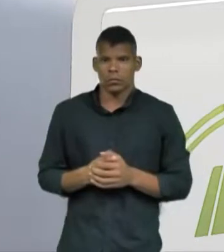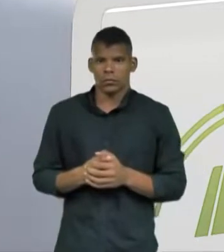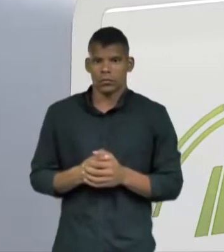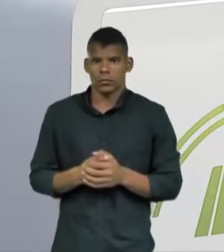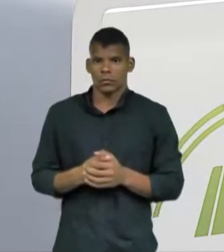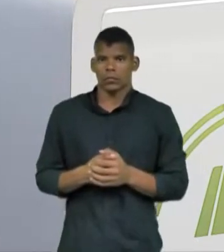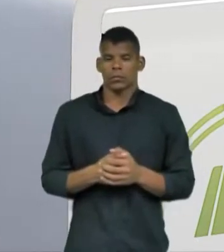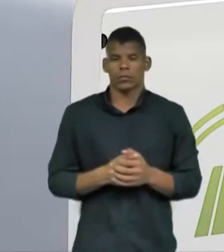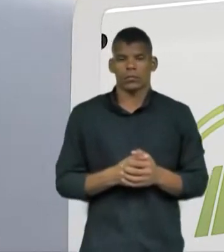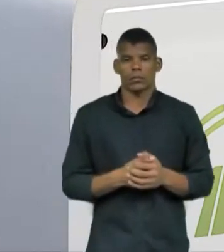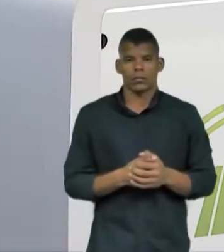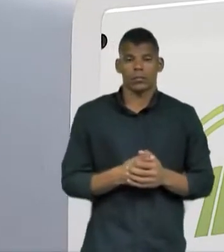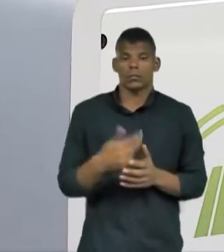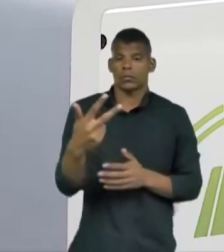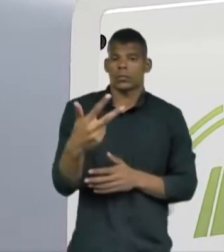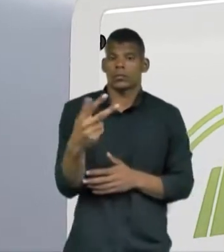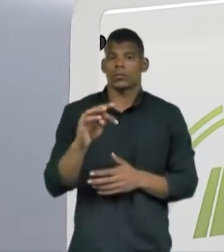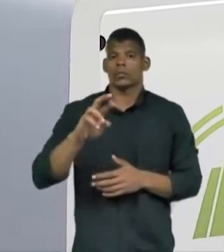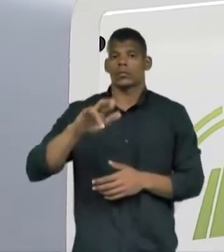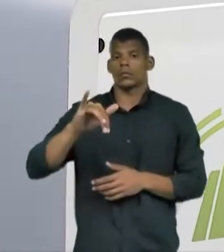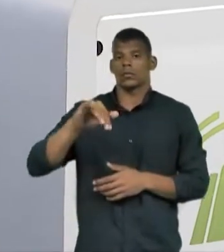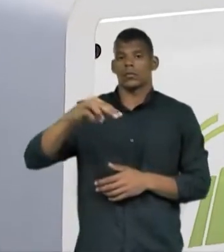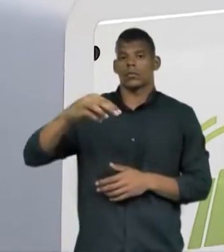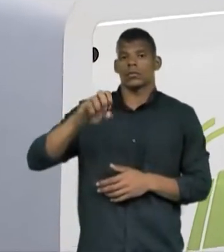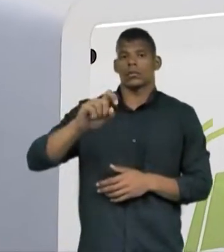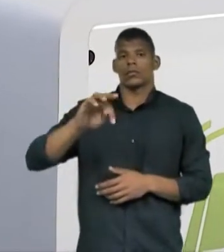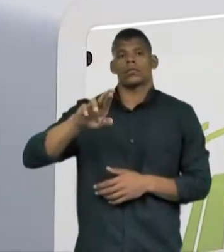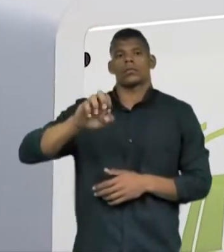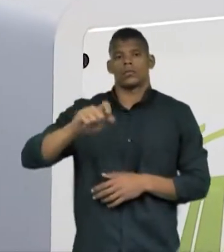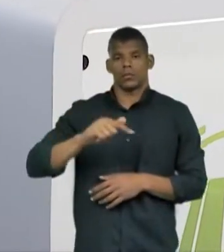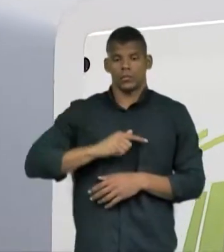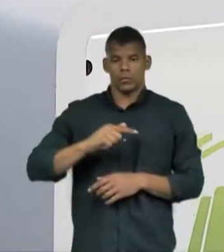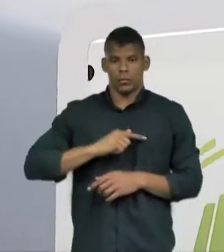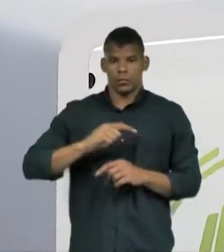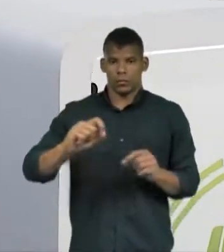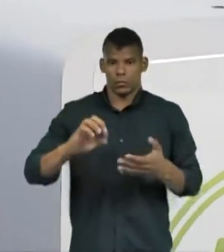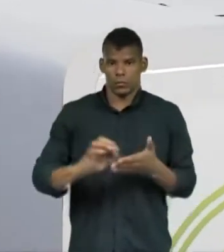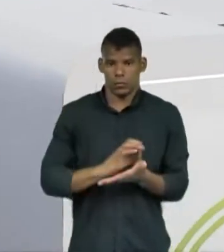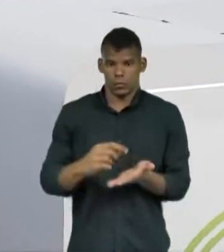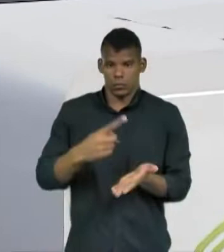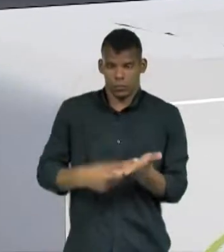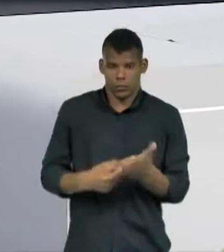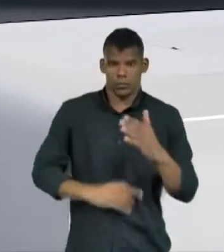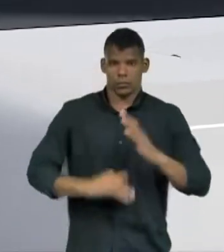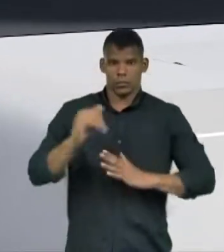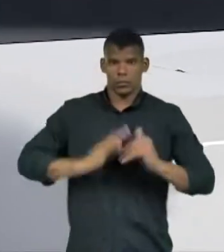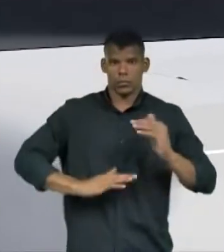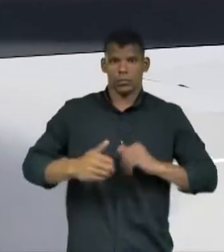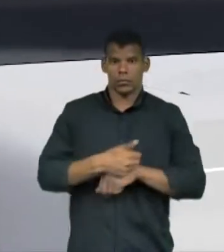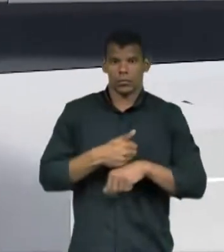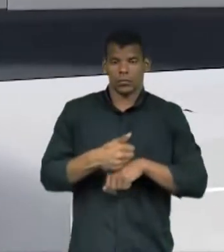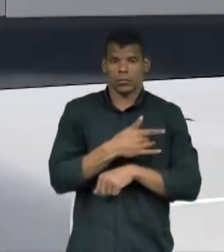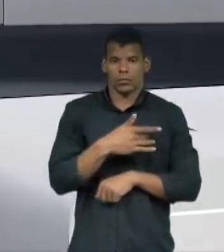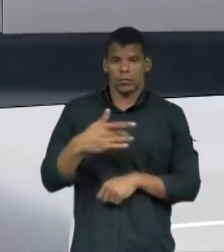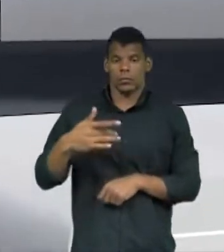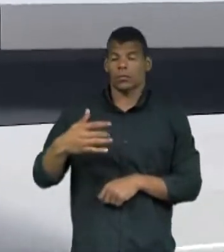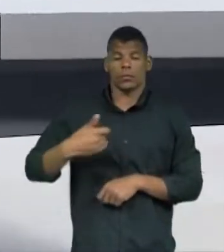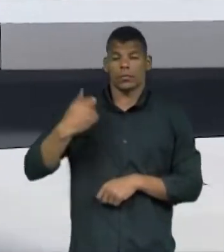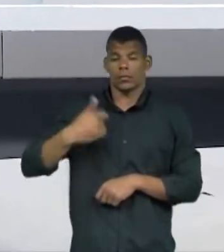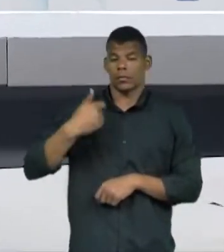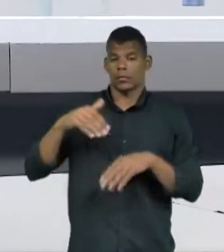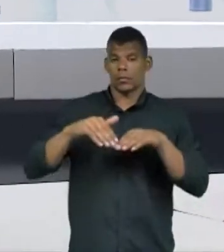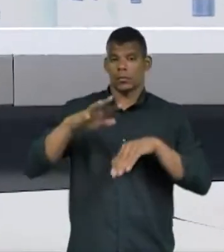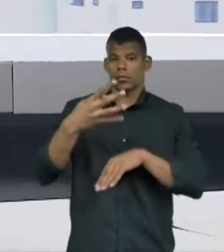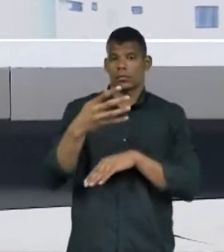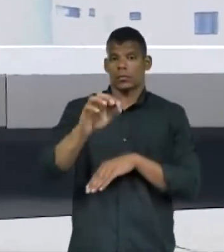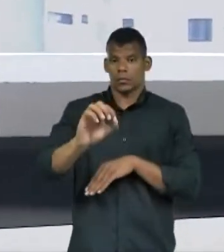trimestre de 2022, houve uma ampliação de contratações de profissionais com idades acima de 40 anos, segundo